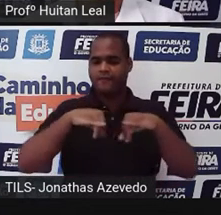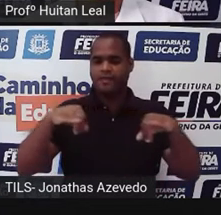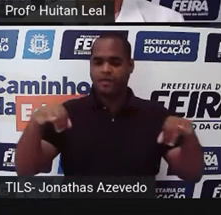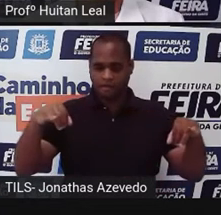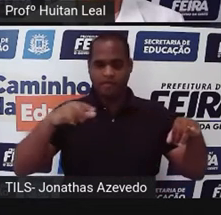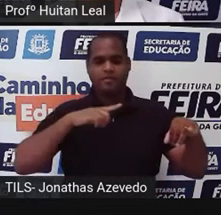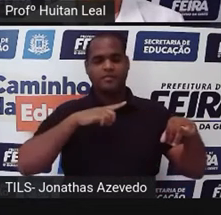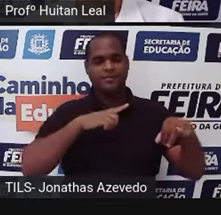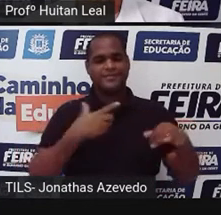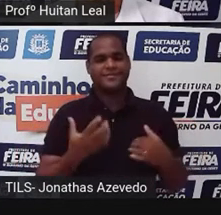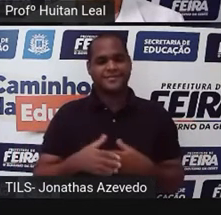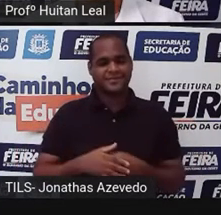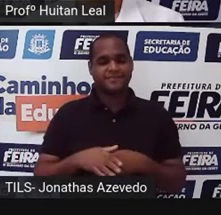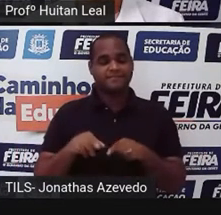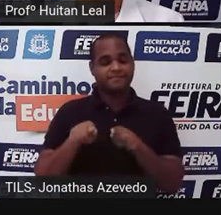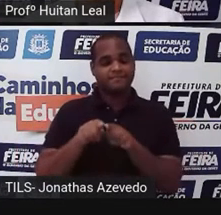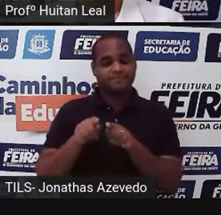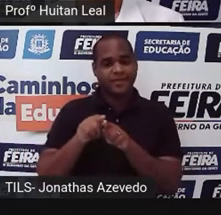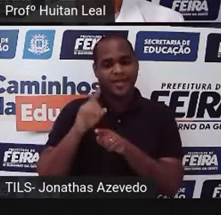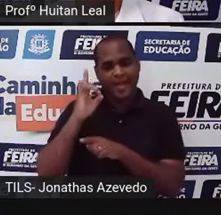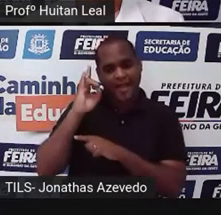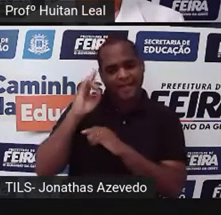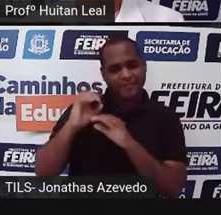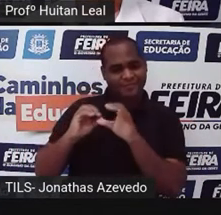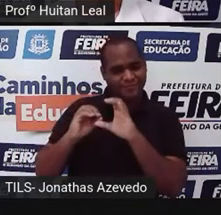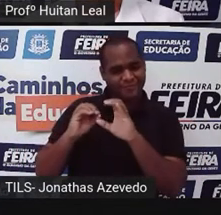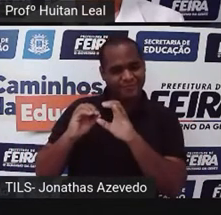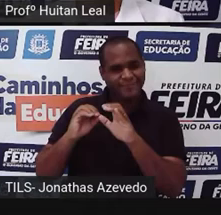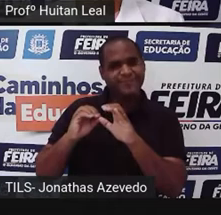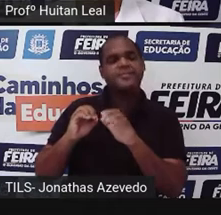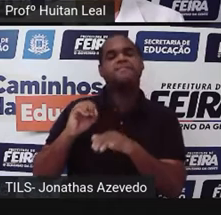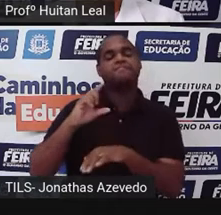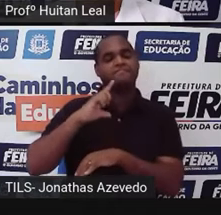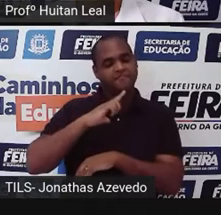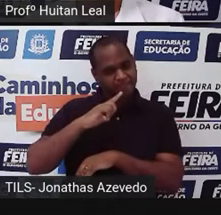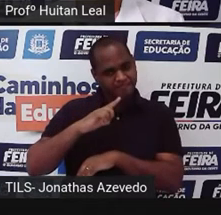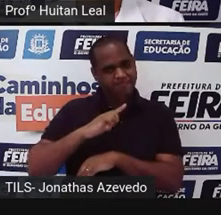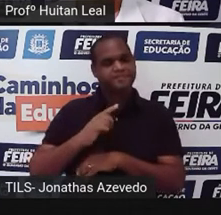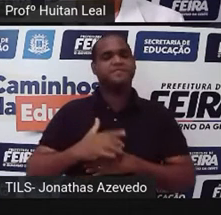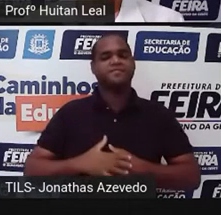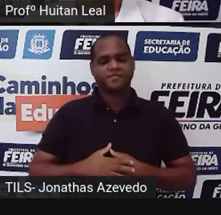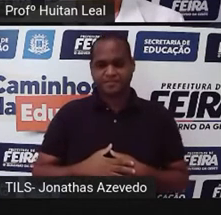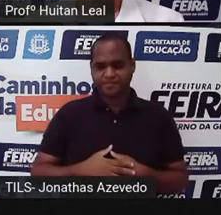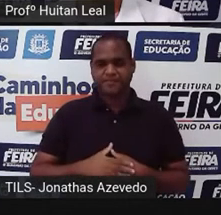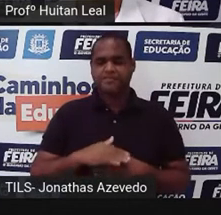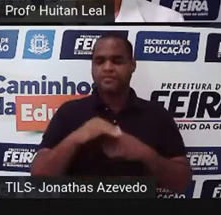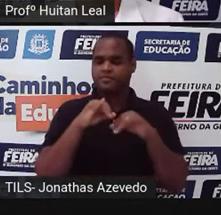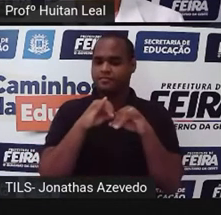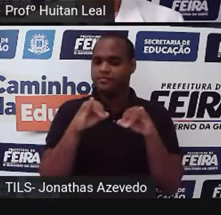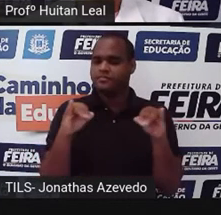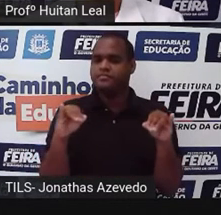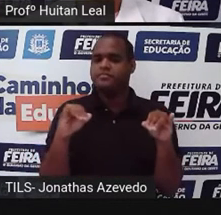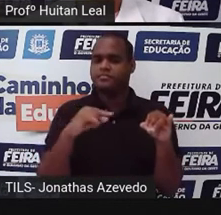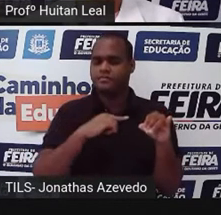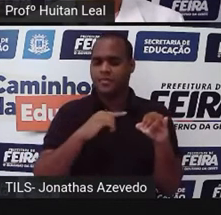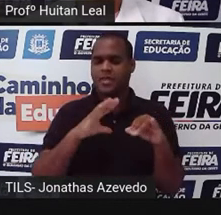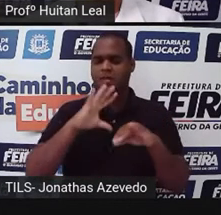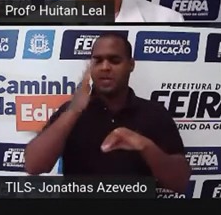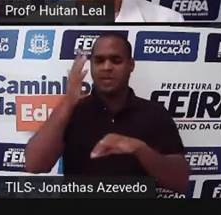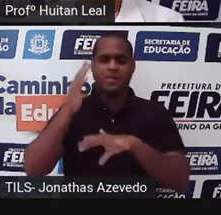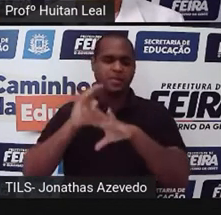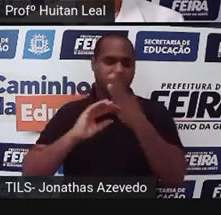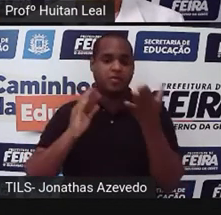notícia. Temos também os rádios. E, assim, a notícia nos chega, hoje,